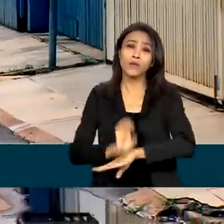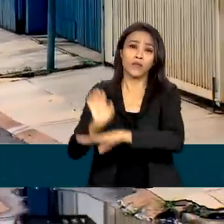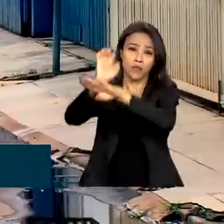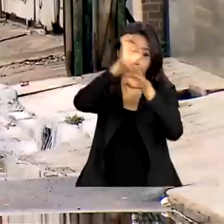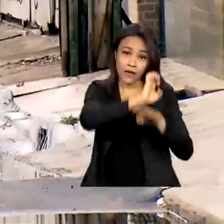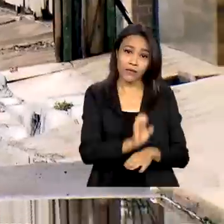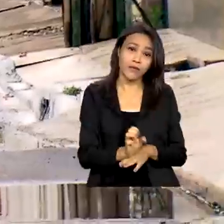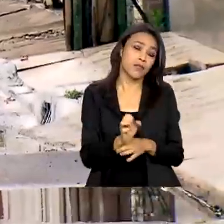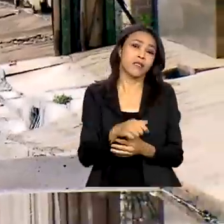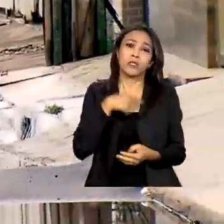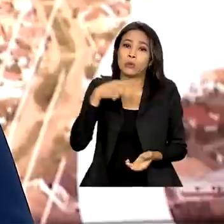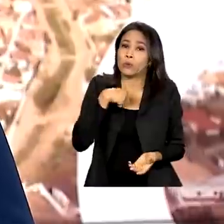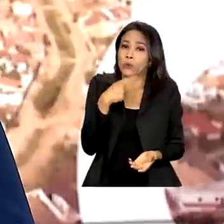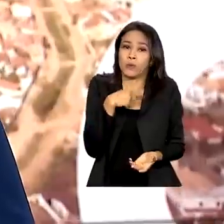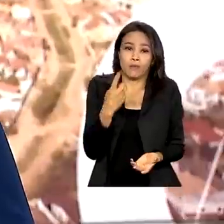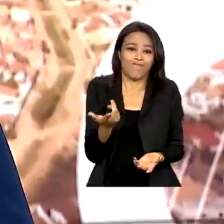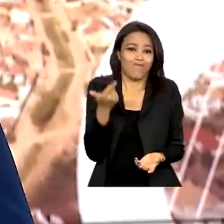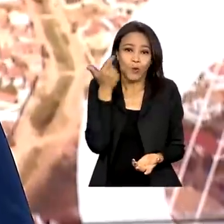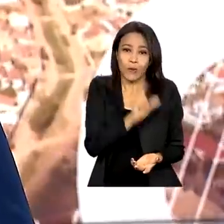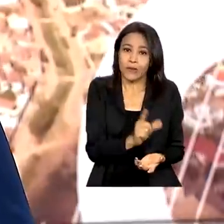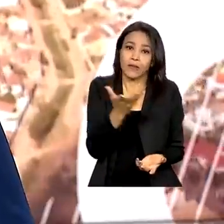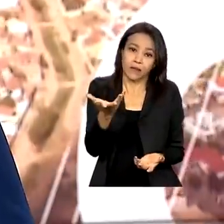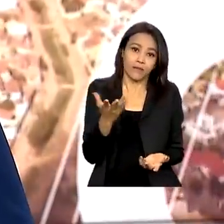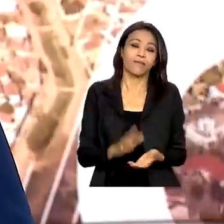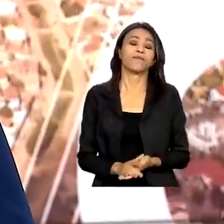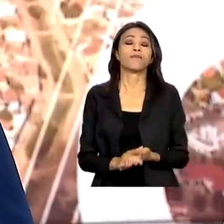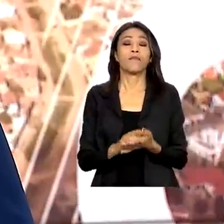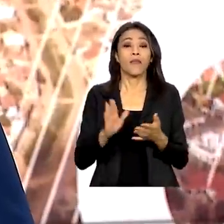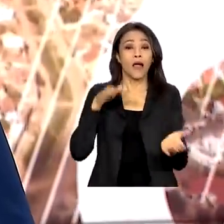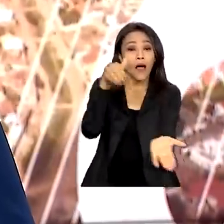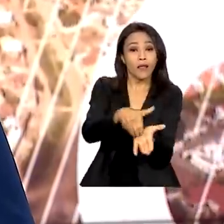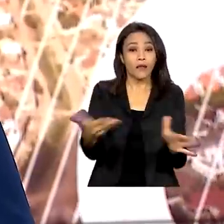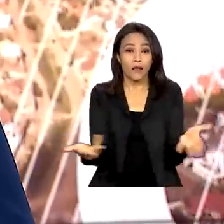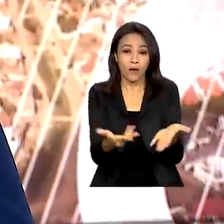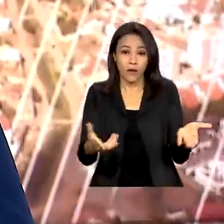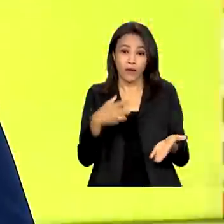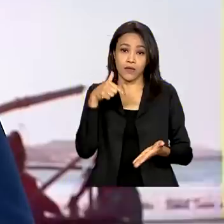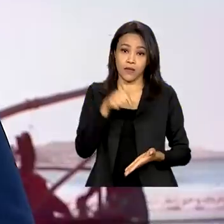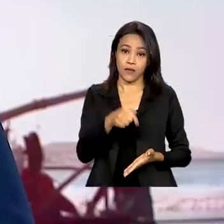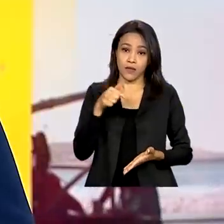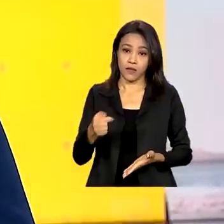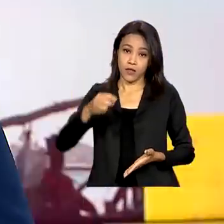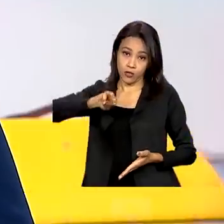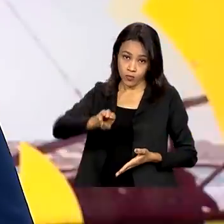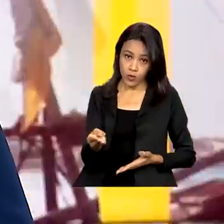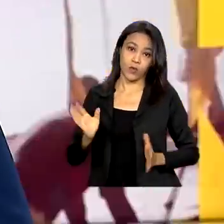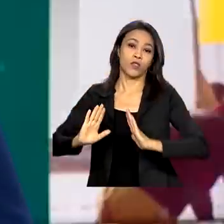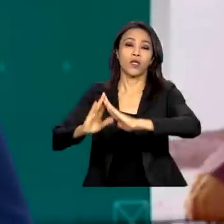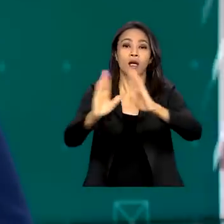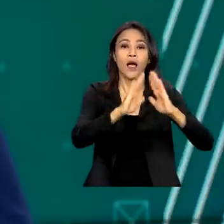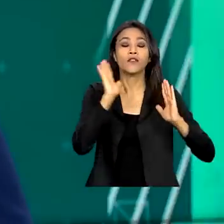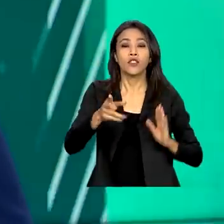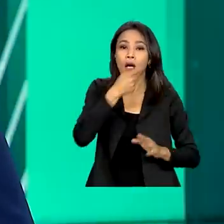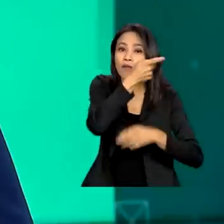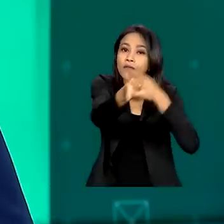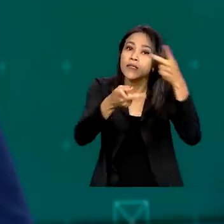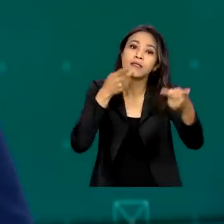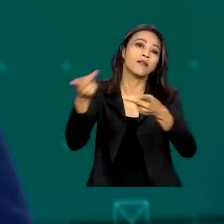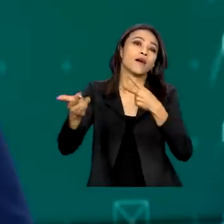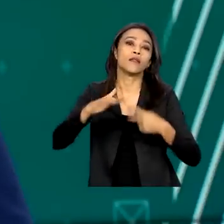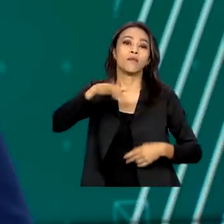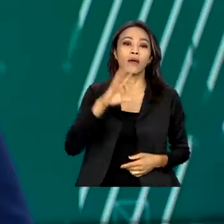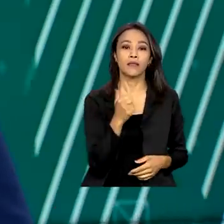o recrutamento de temporários. Até o momento, mais de 77 milhões de domicílios foram visitados e mais de